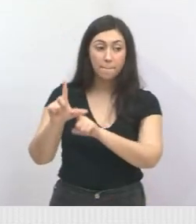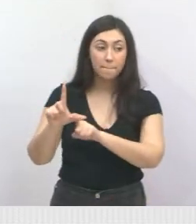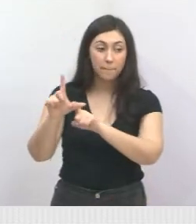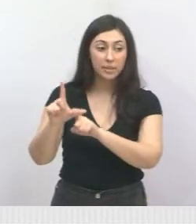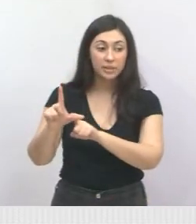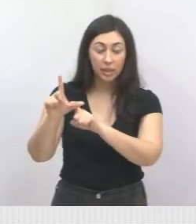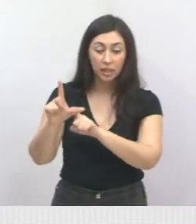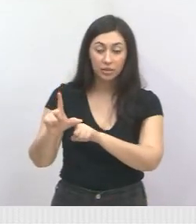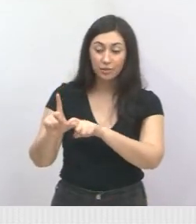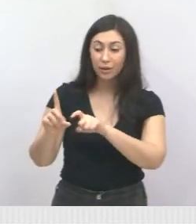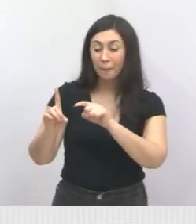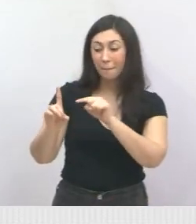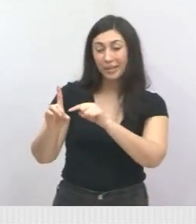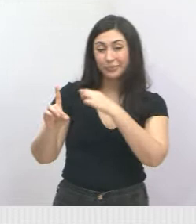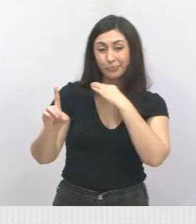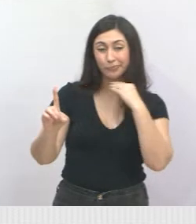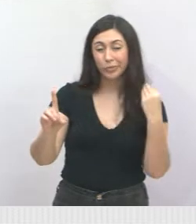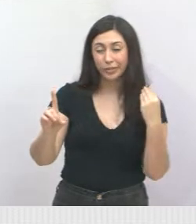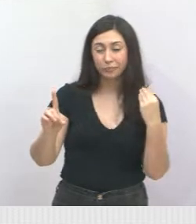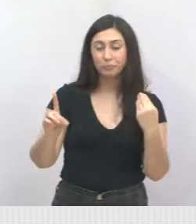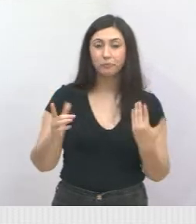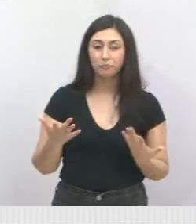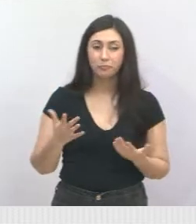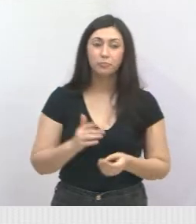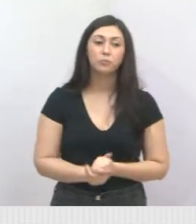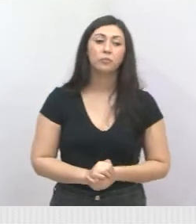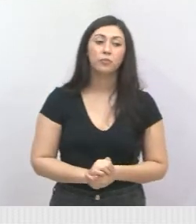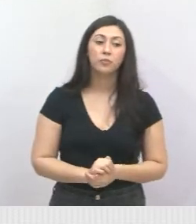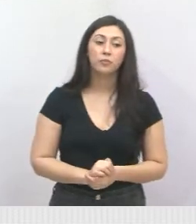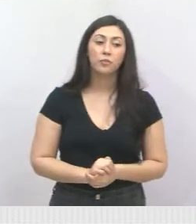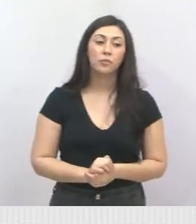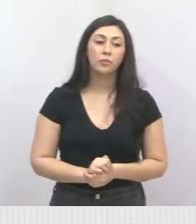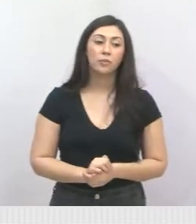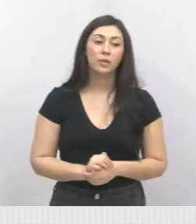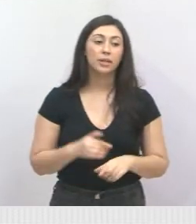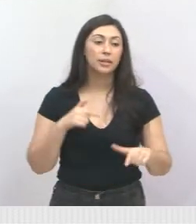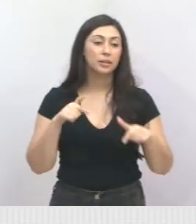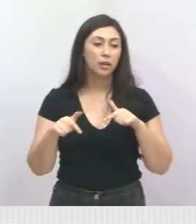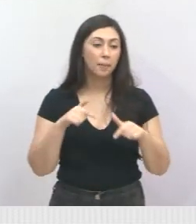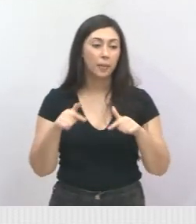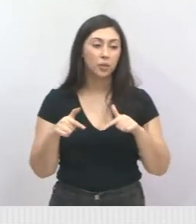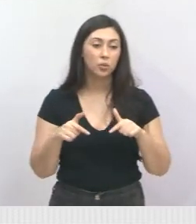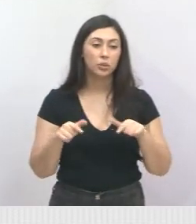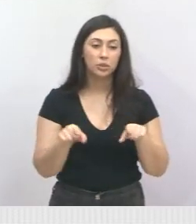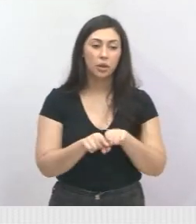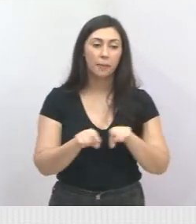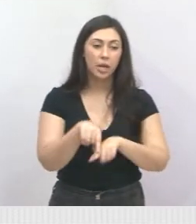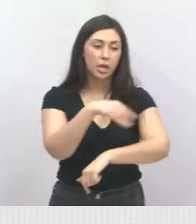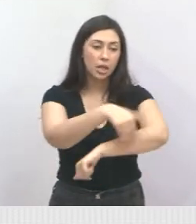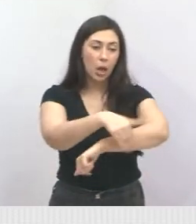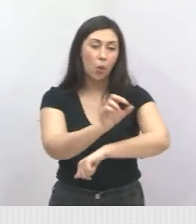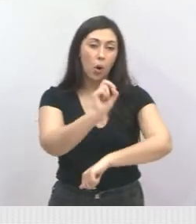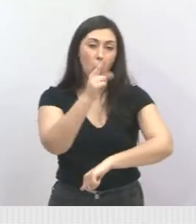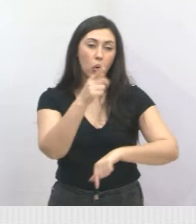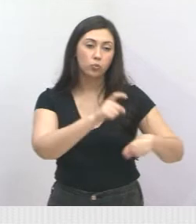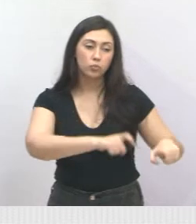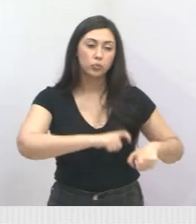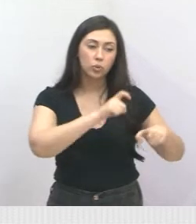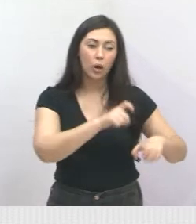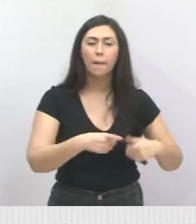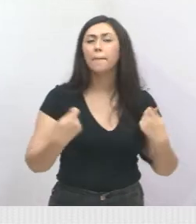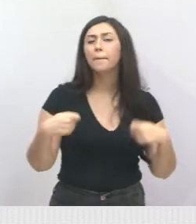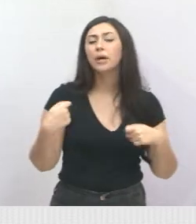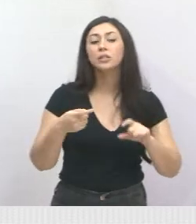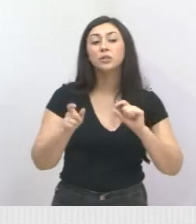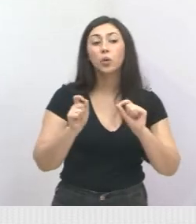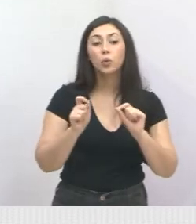contribuinte do INSS, é o trabalhador urbano e é o trabalhador rural. O que que precisa ter?